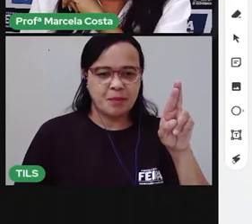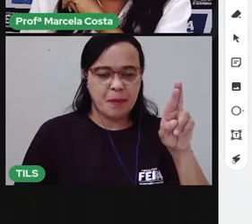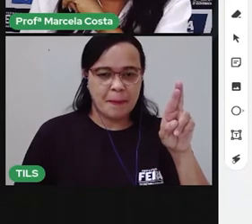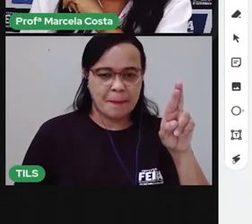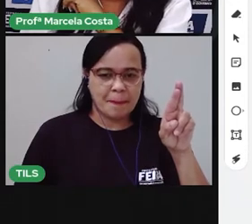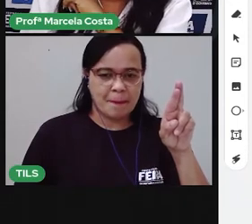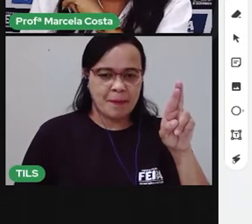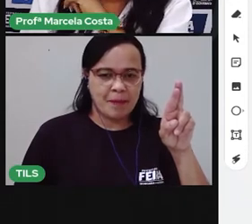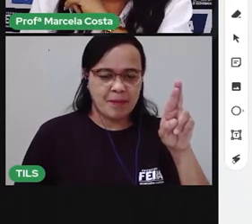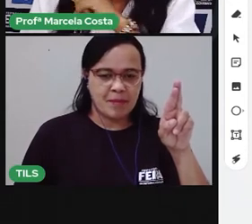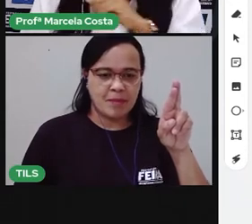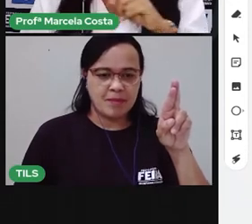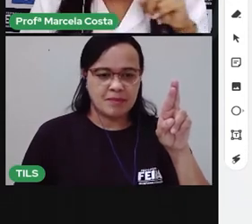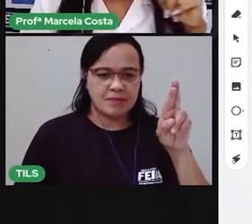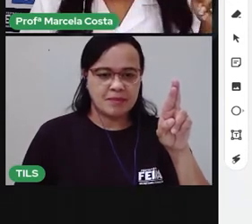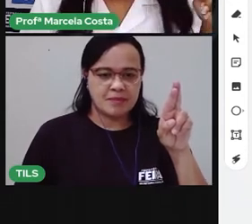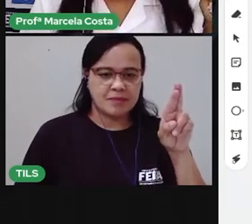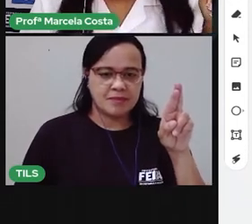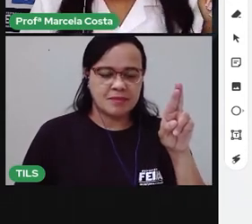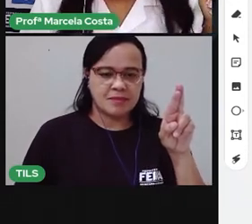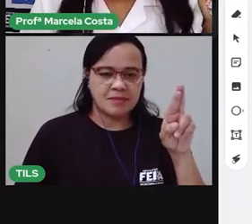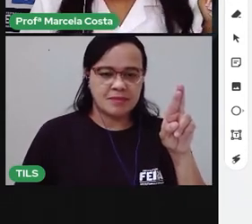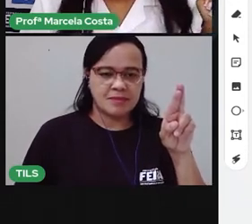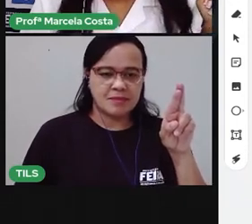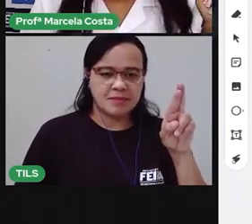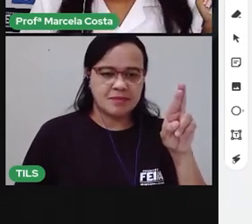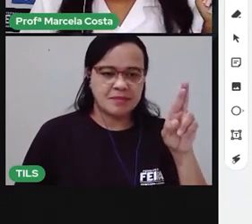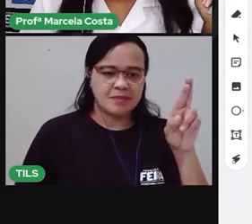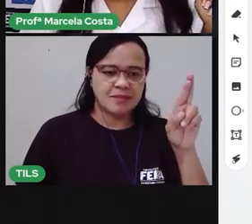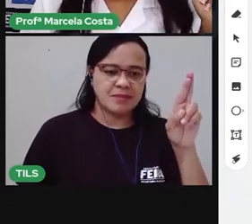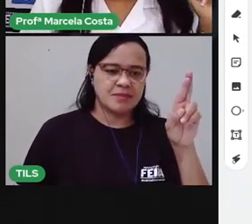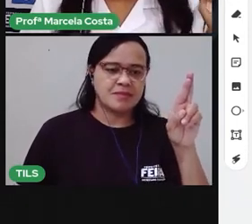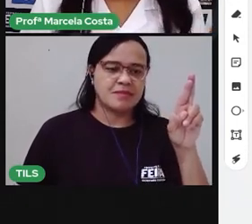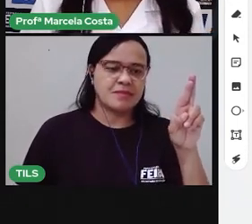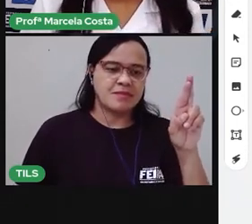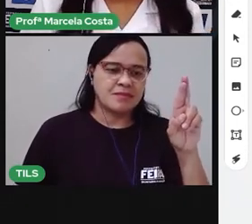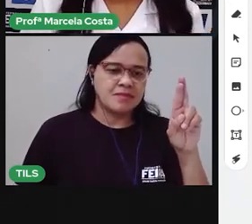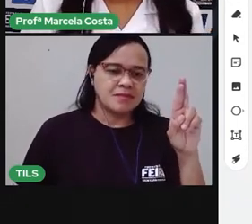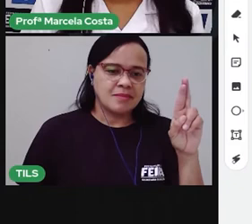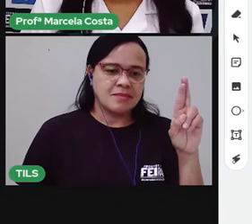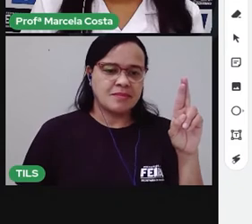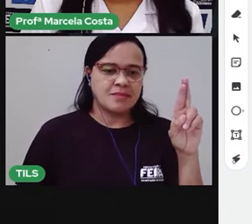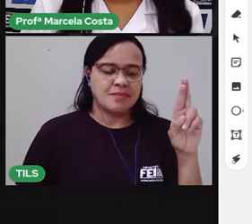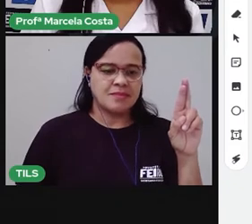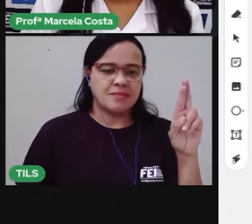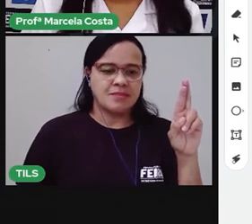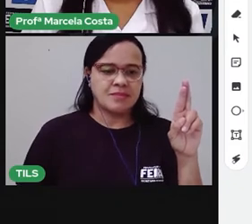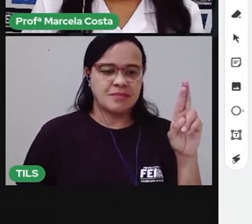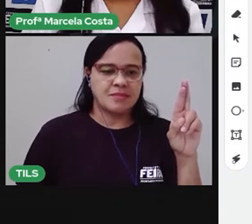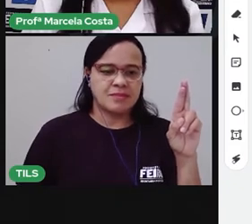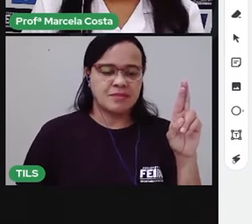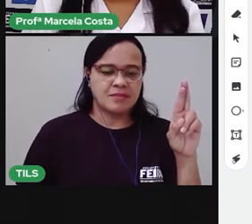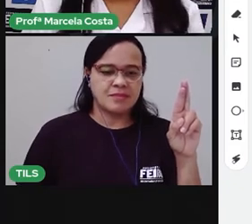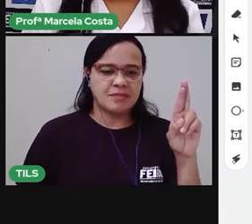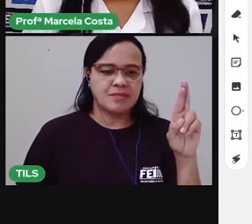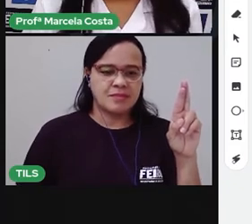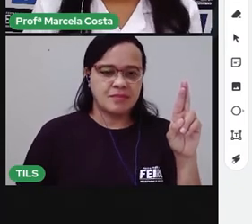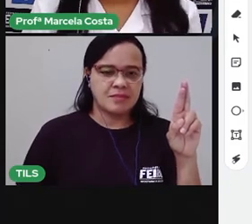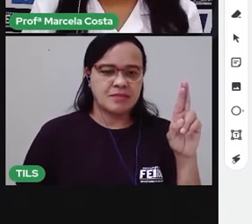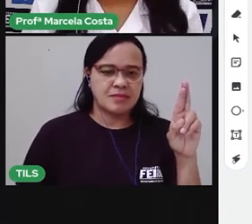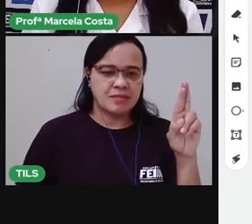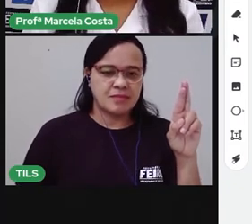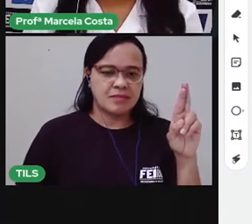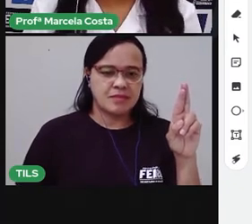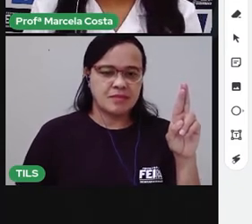Fez esse círculo voltando pro lado esquerdo. Encontrei com o meio. Volto, puxo um traço para